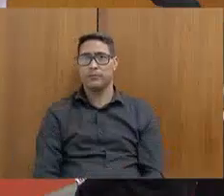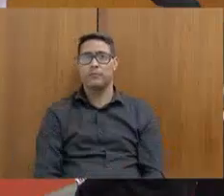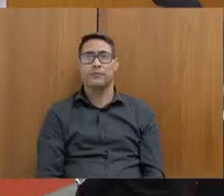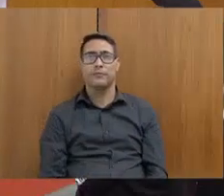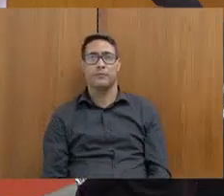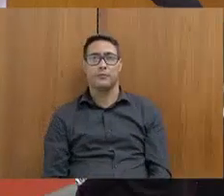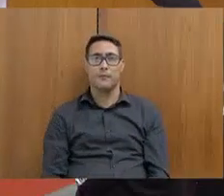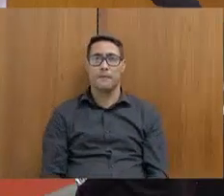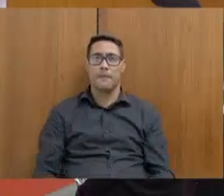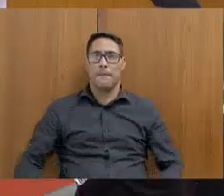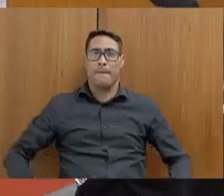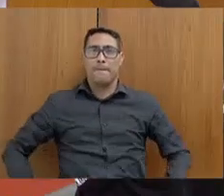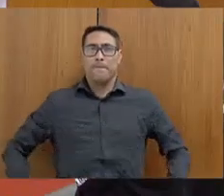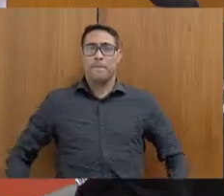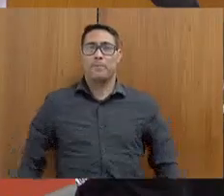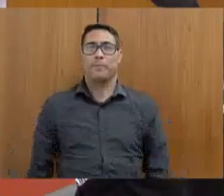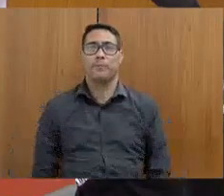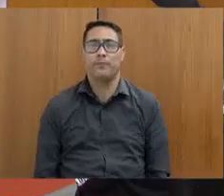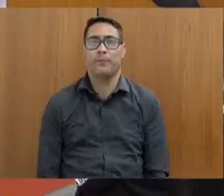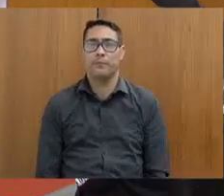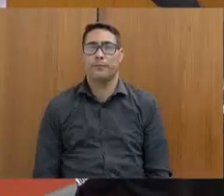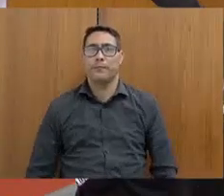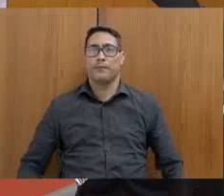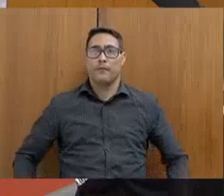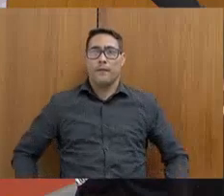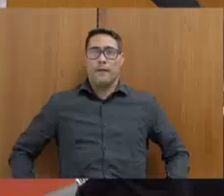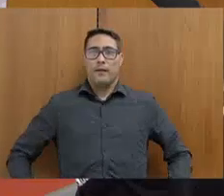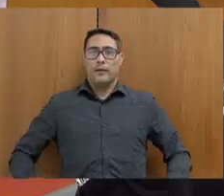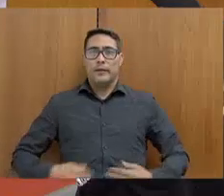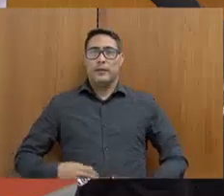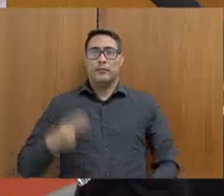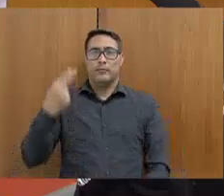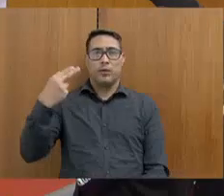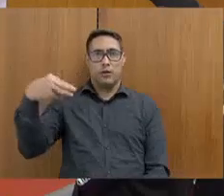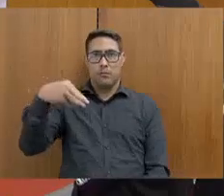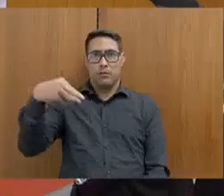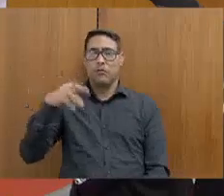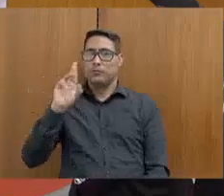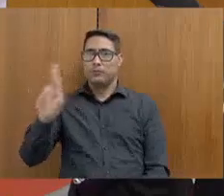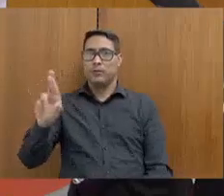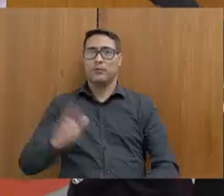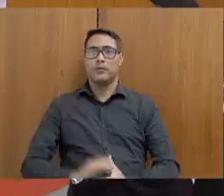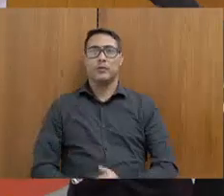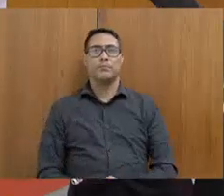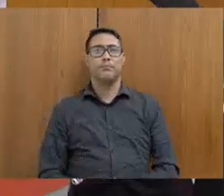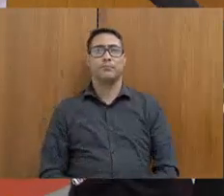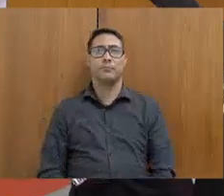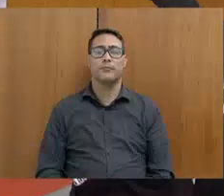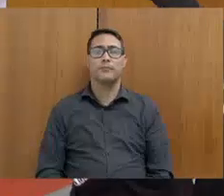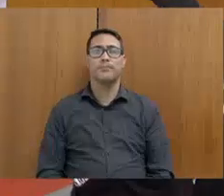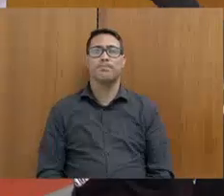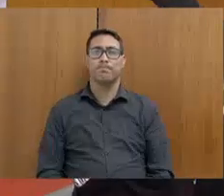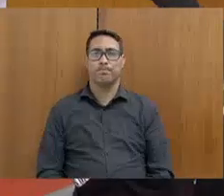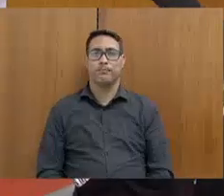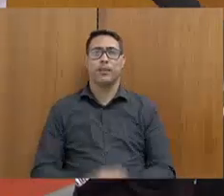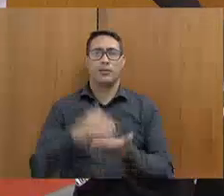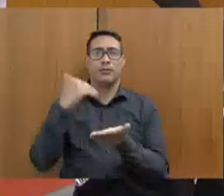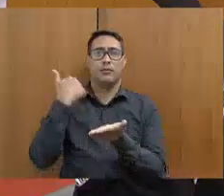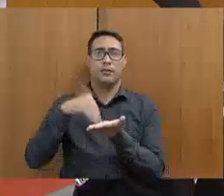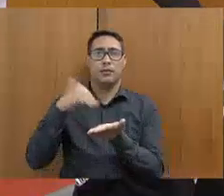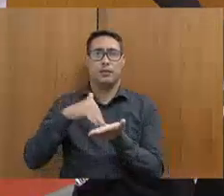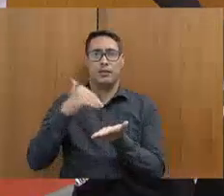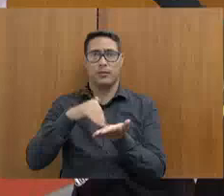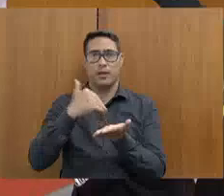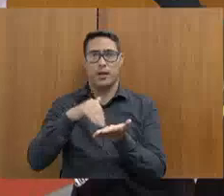Ok, deputado André Jesus, por gentileza, dois minutos para a réplica. Secretário, acho que é bom saber que